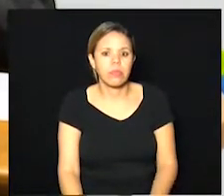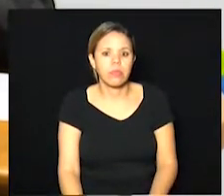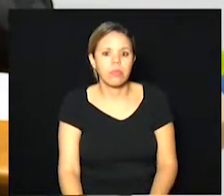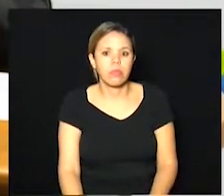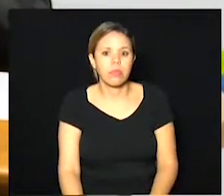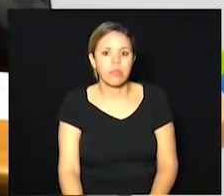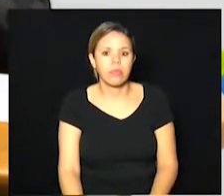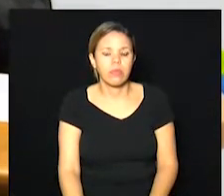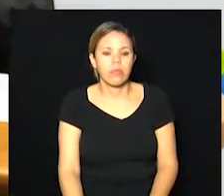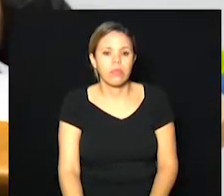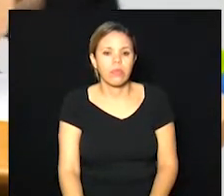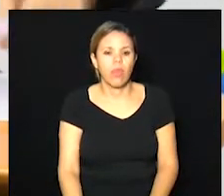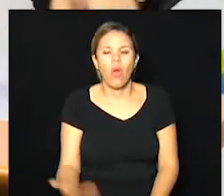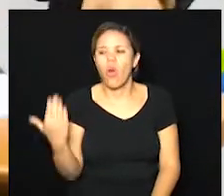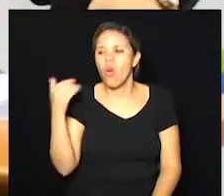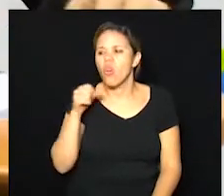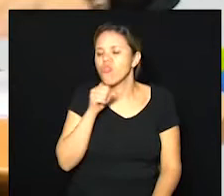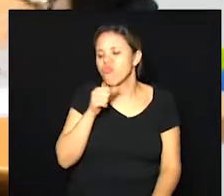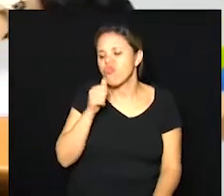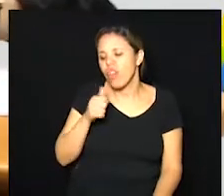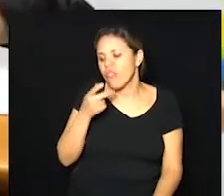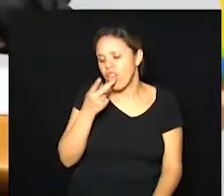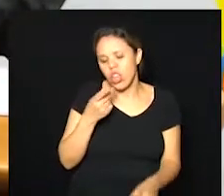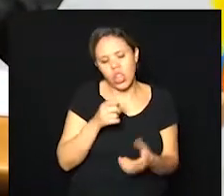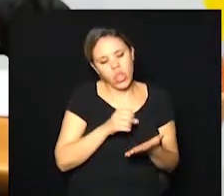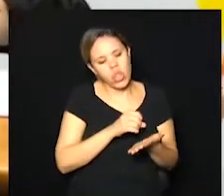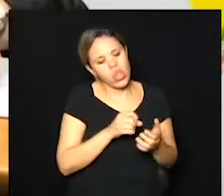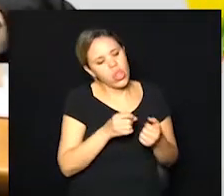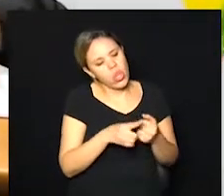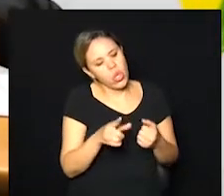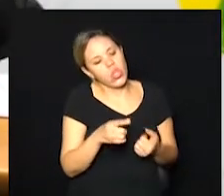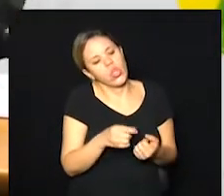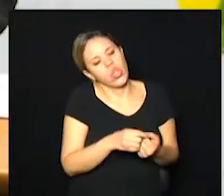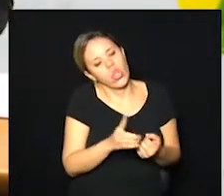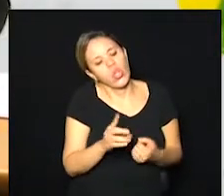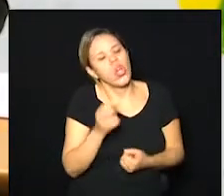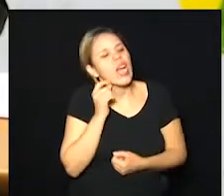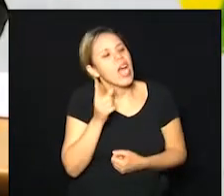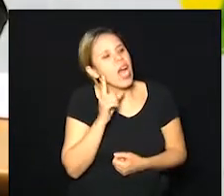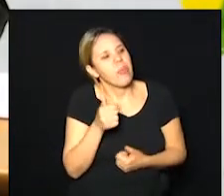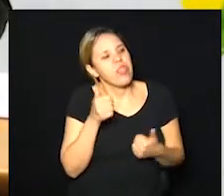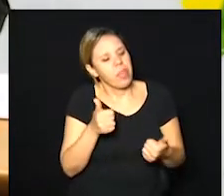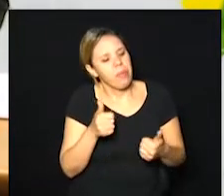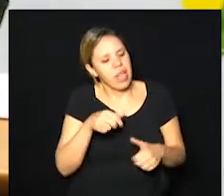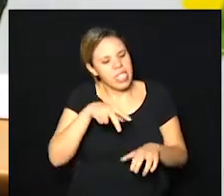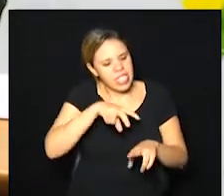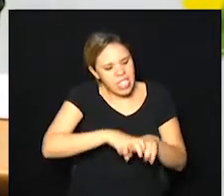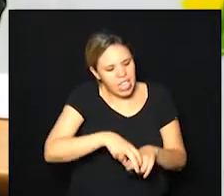outro dia, a senhorinha falou, eu fico com dó, doutor Carmen, ele senta, levanta, ele está bem, ele está forte.